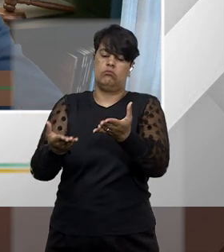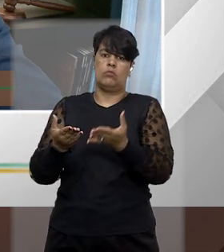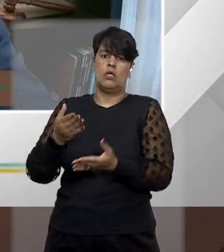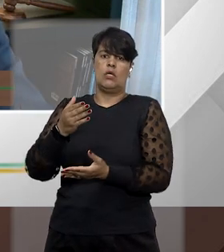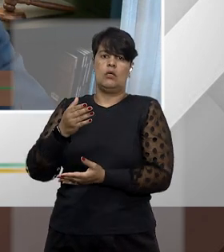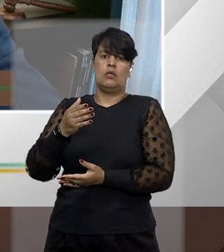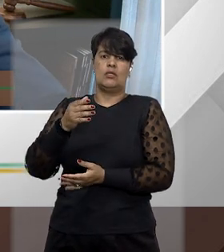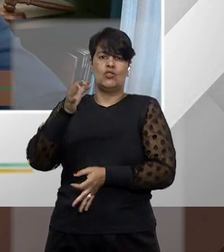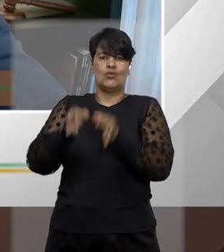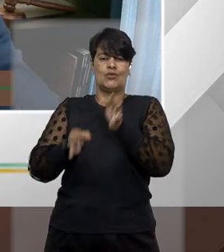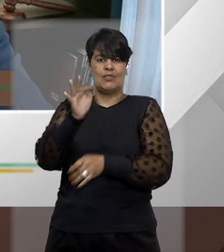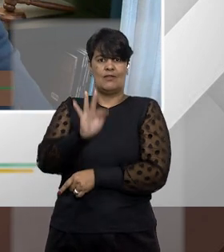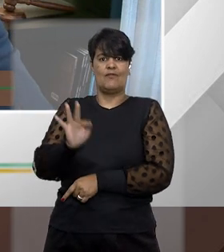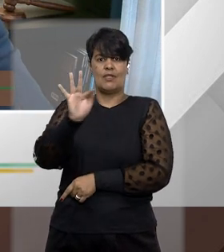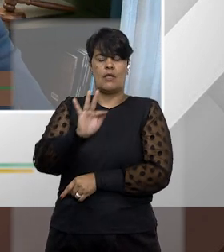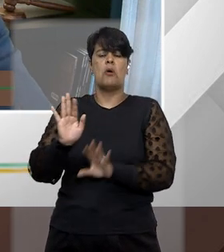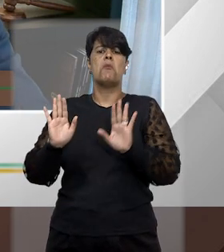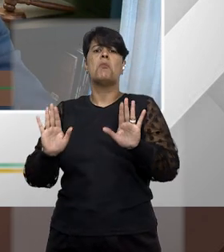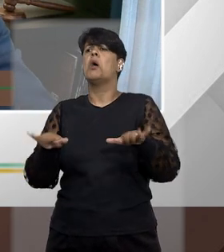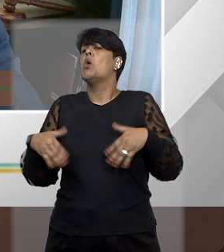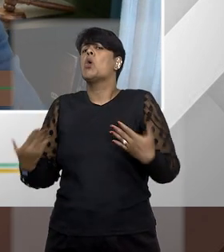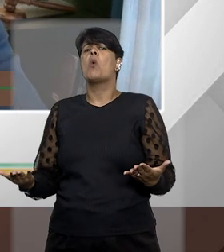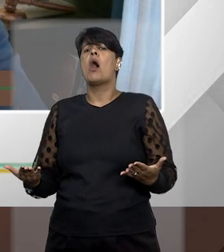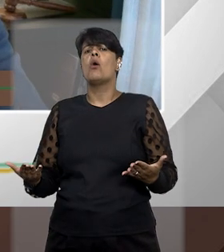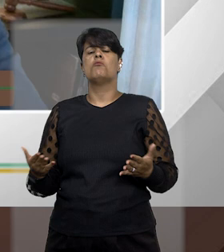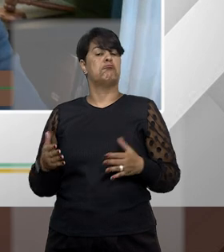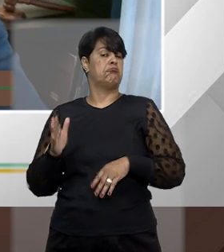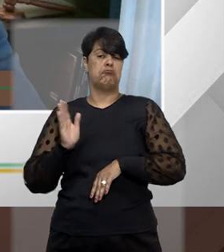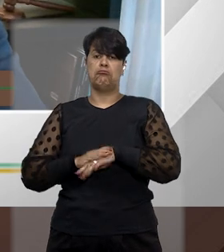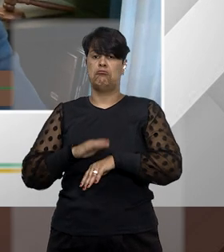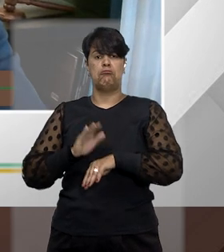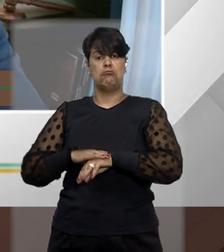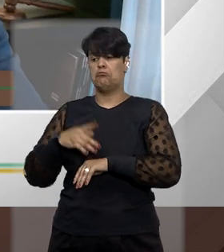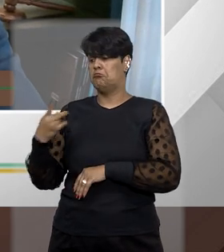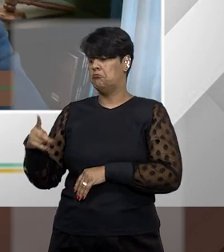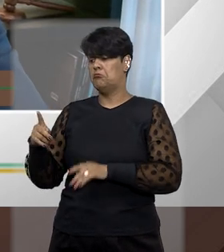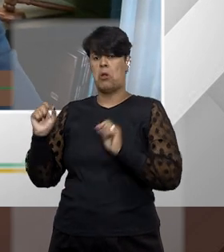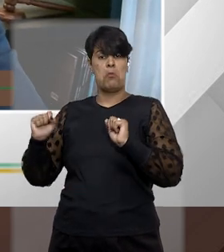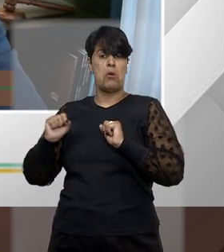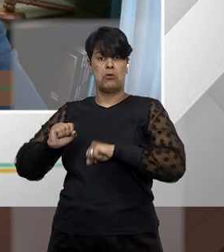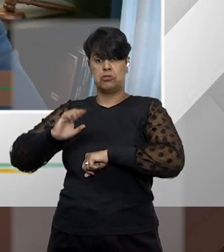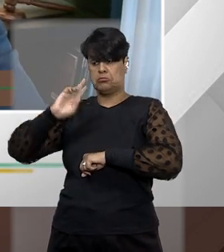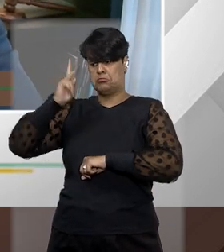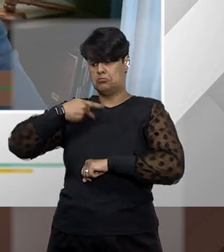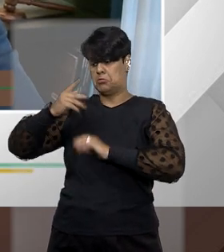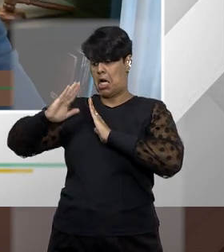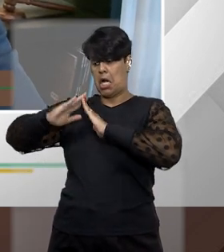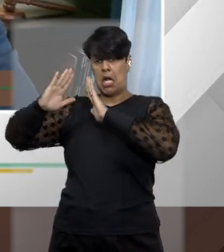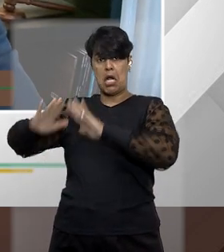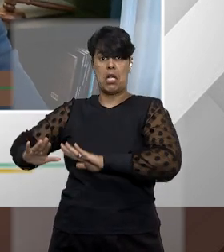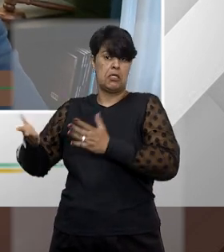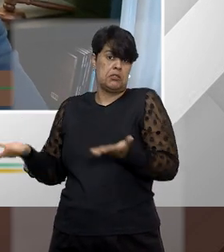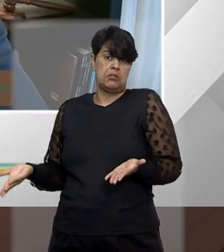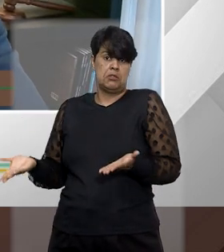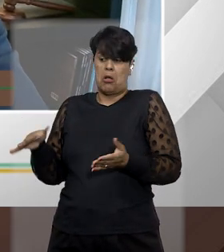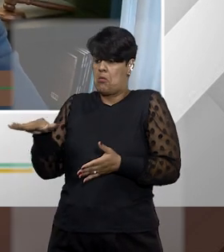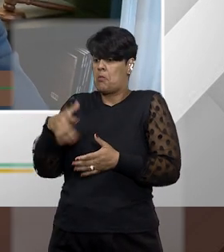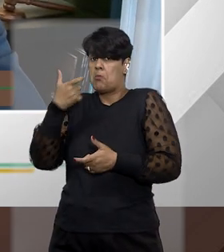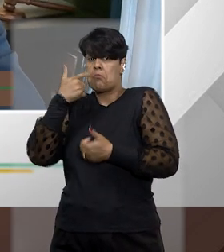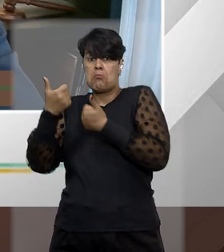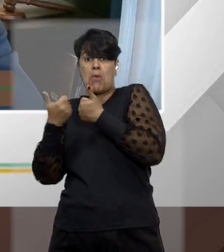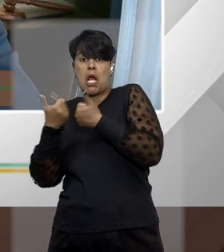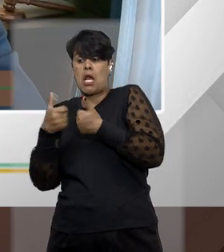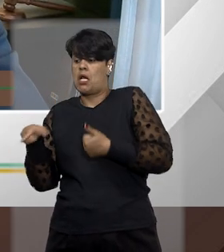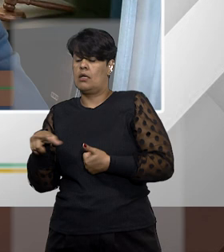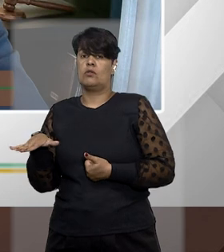aonde? em qual juízo? em qual subsessão? ele pode propor na sessão do domicílio dele ele pode